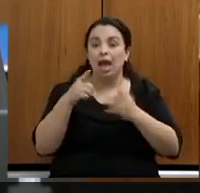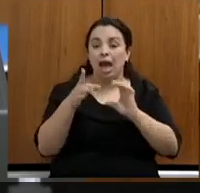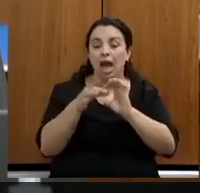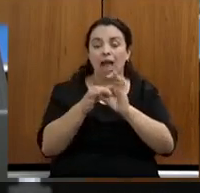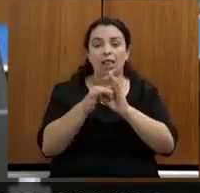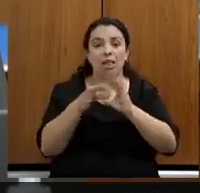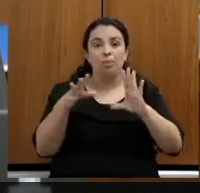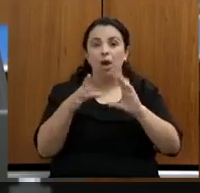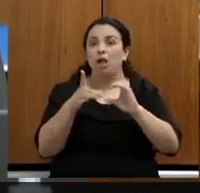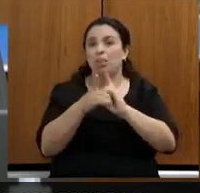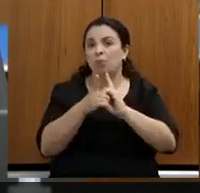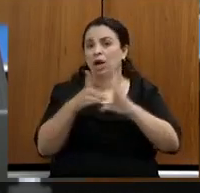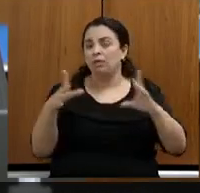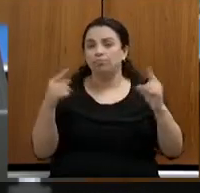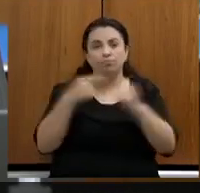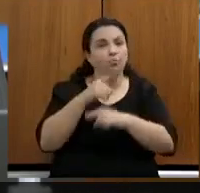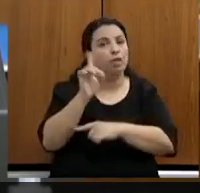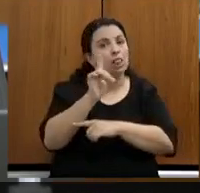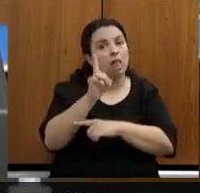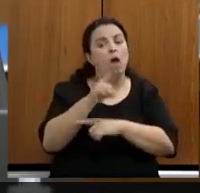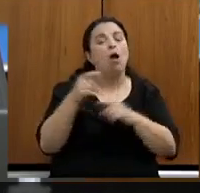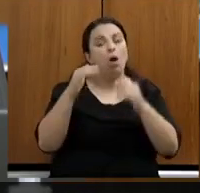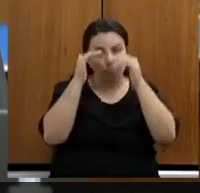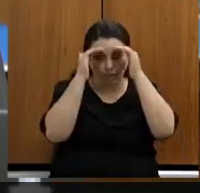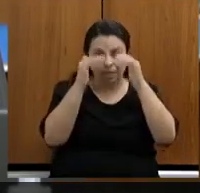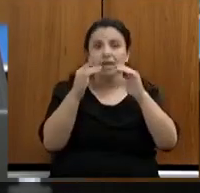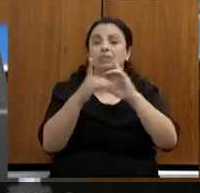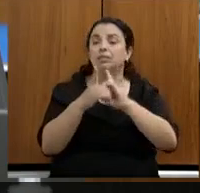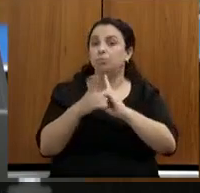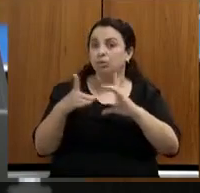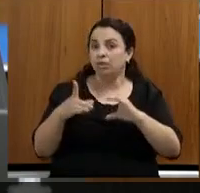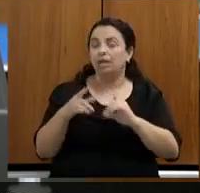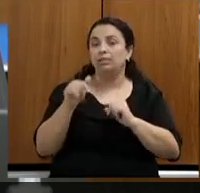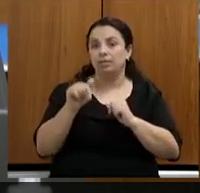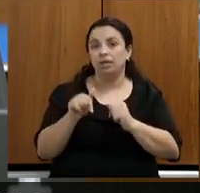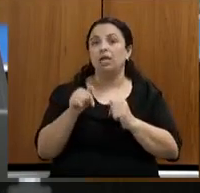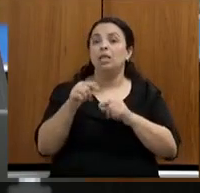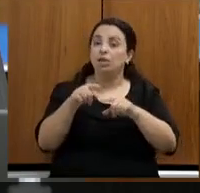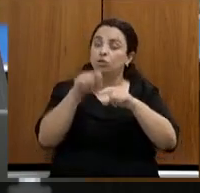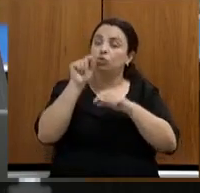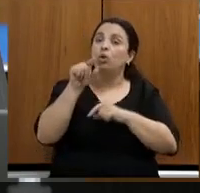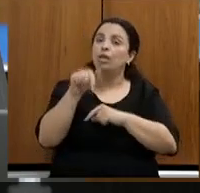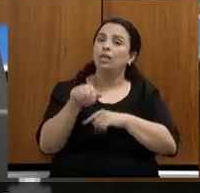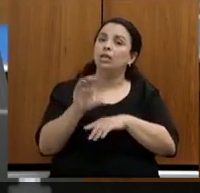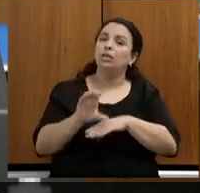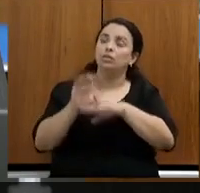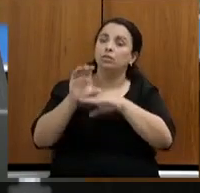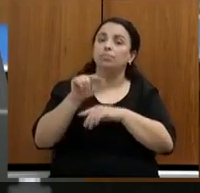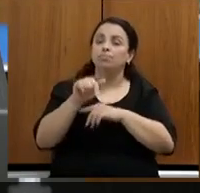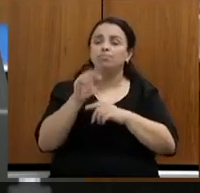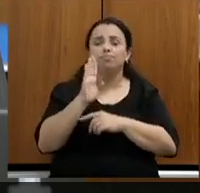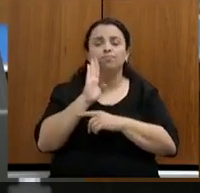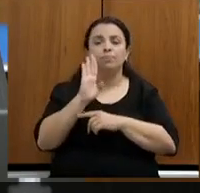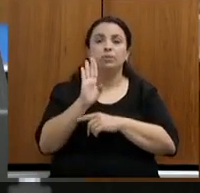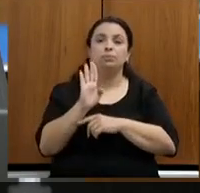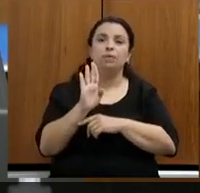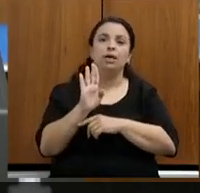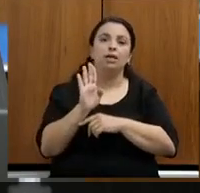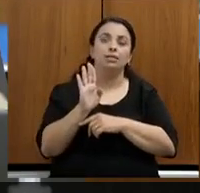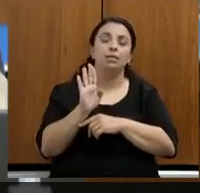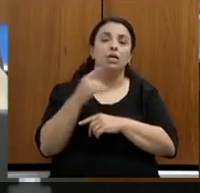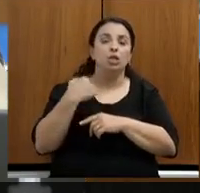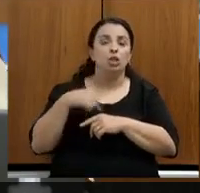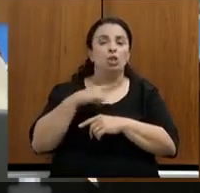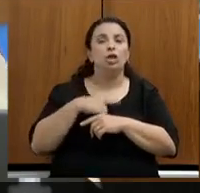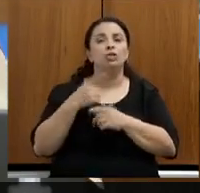escolha desses conselhos. Então, esses são os principais pontos. Nós temos dialogado constantemente com o fora. Até